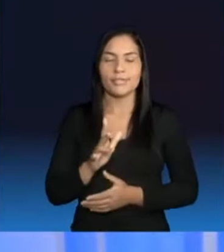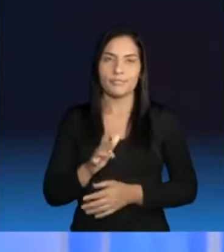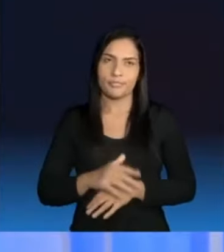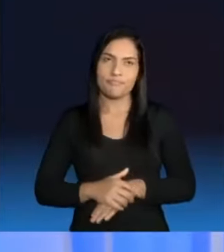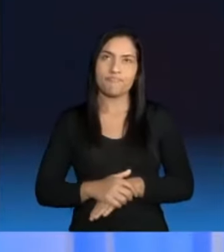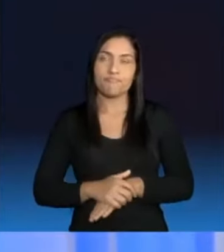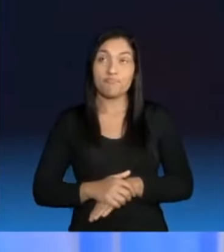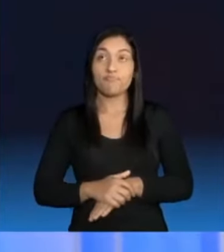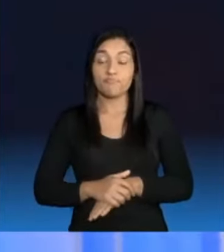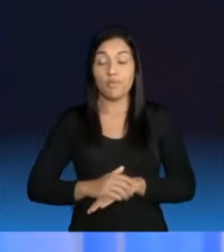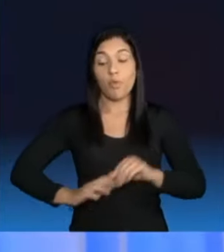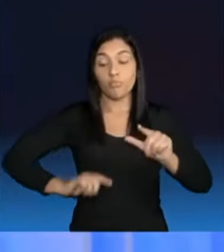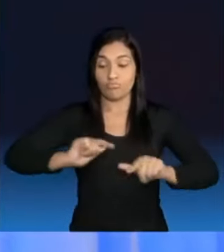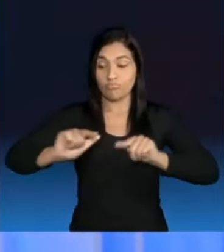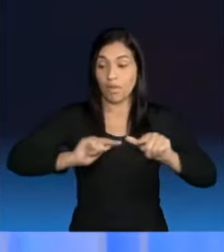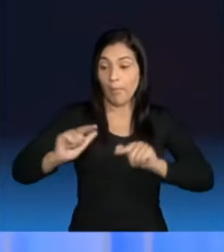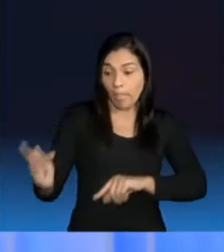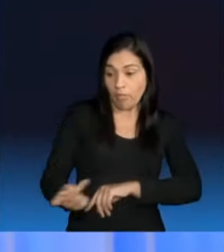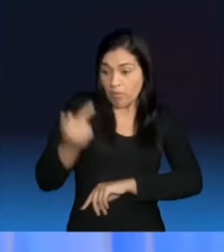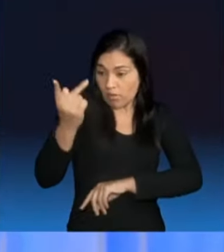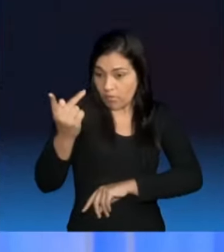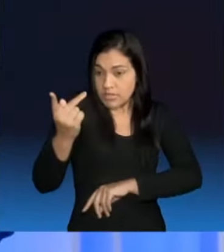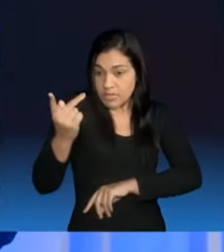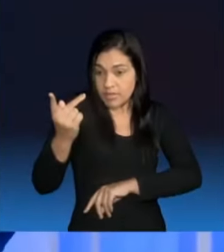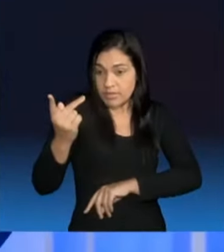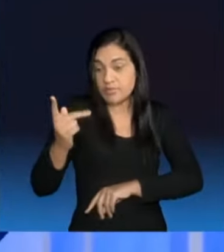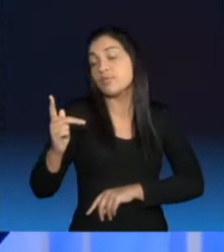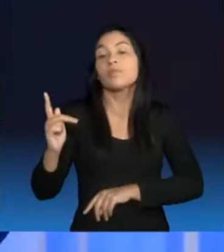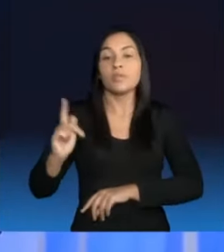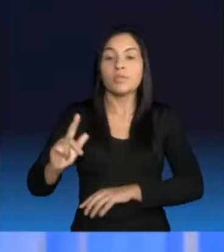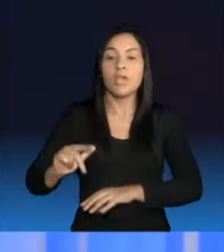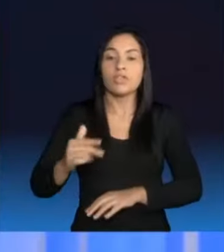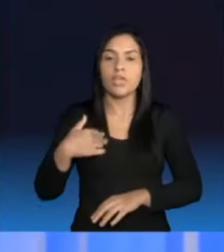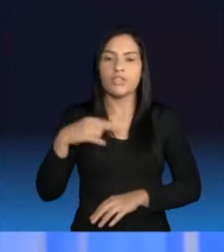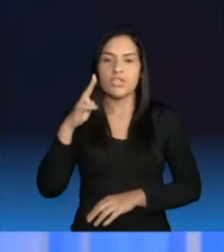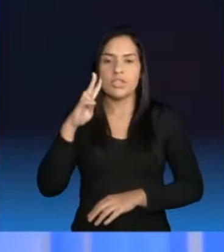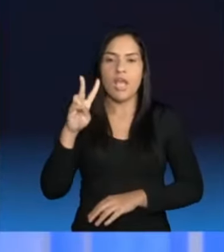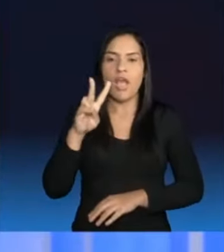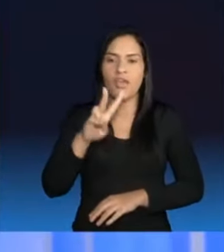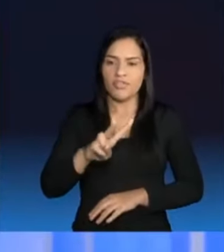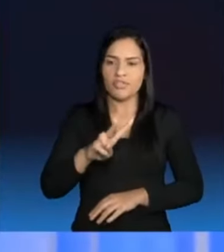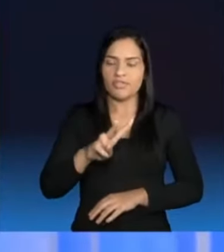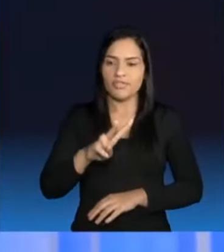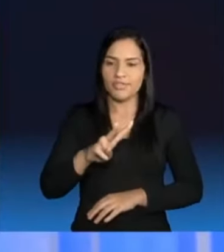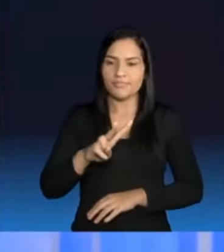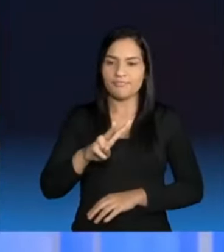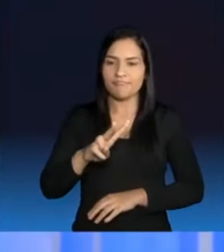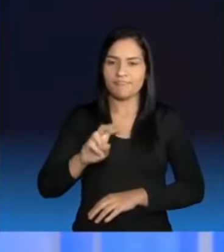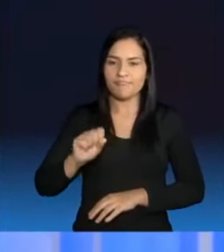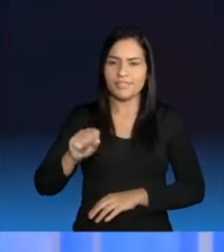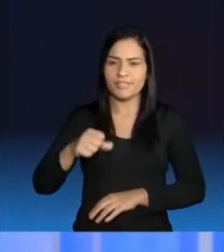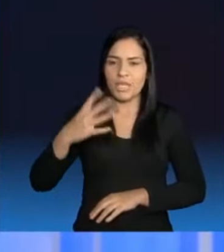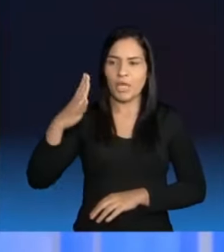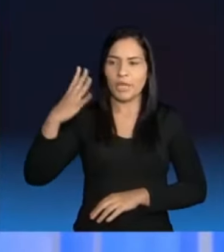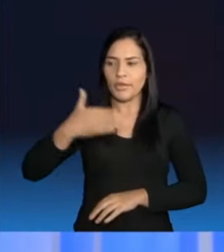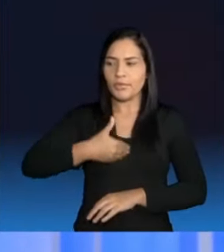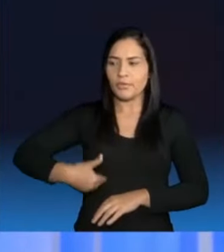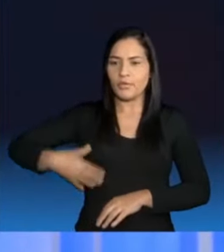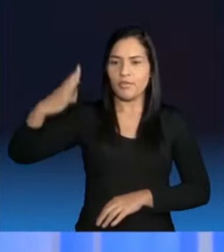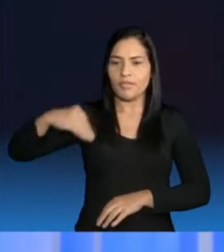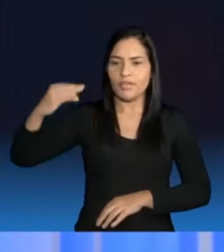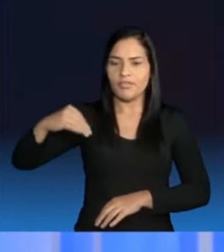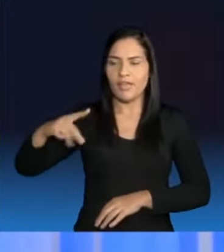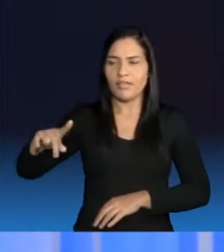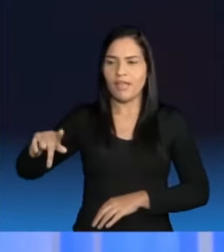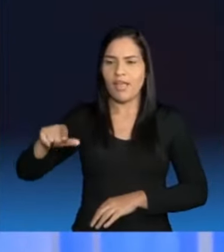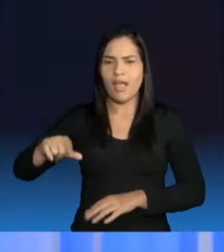Bezerra. A sindicalista Janier, que é histórica uma sindicalista e tópica, disse que a maior decepção dela, nem